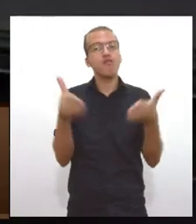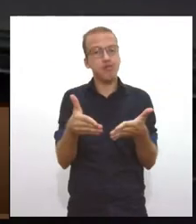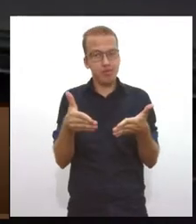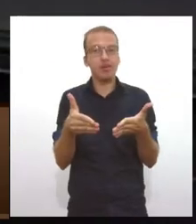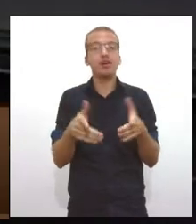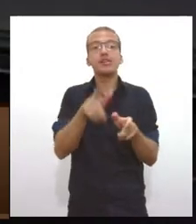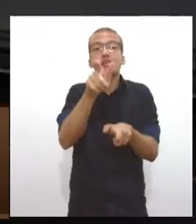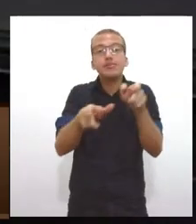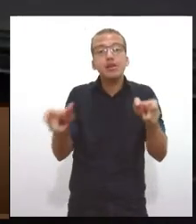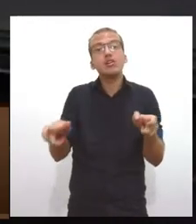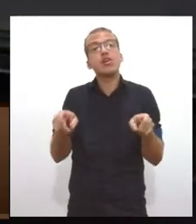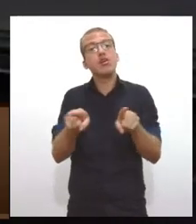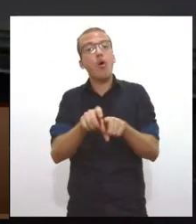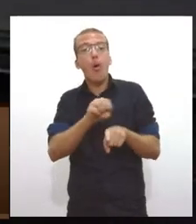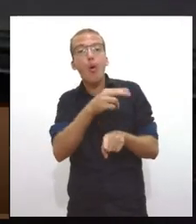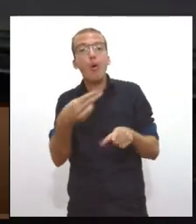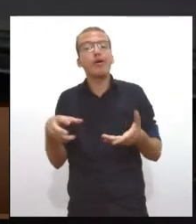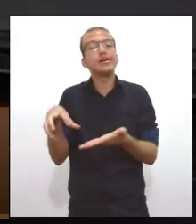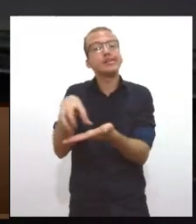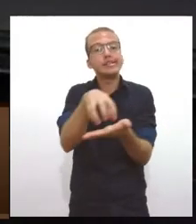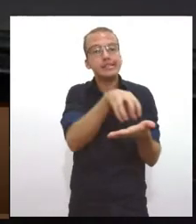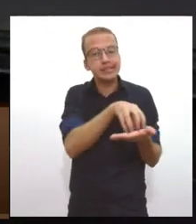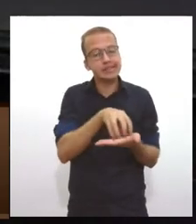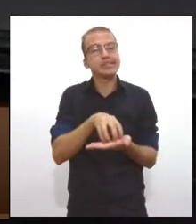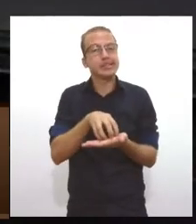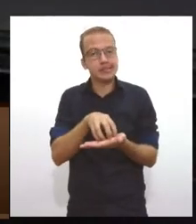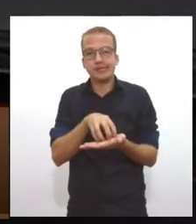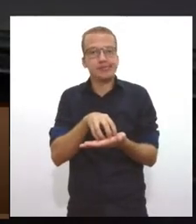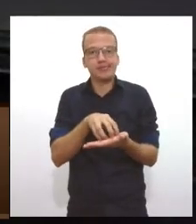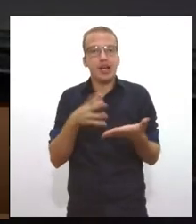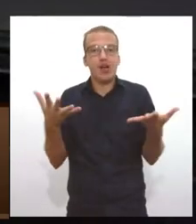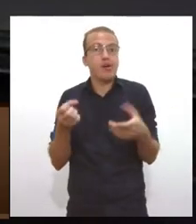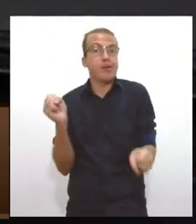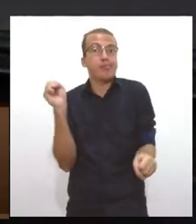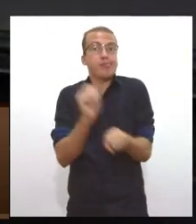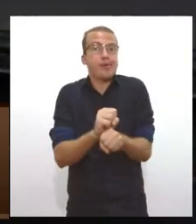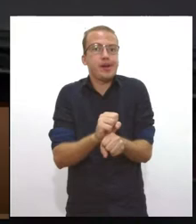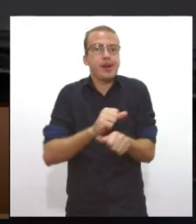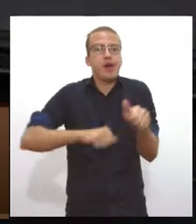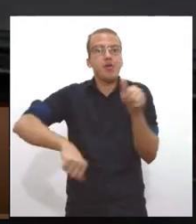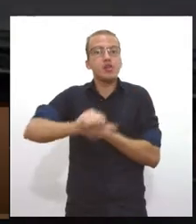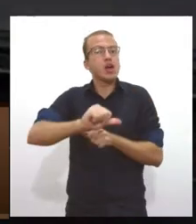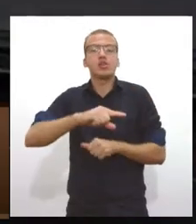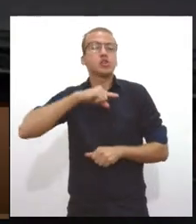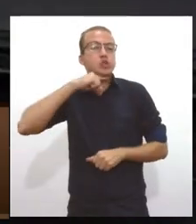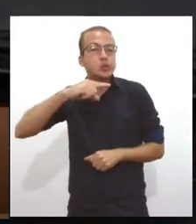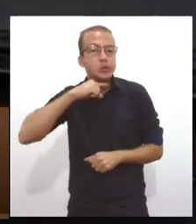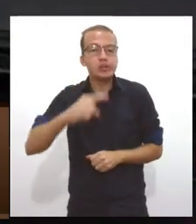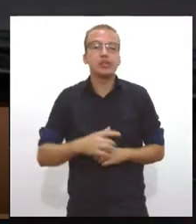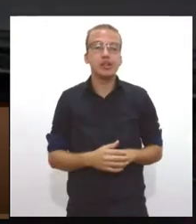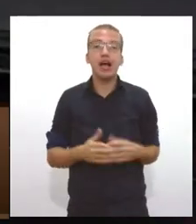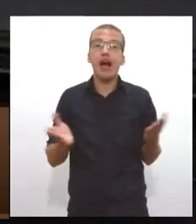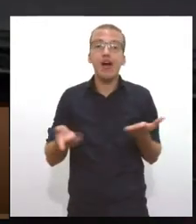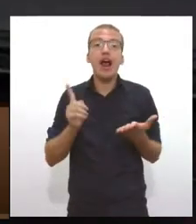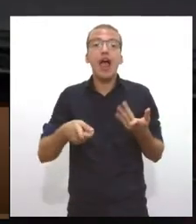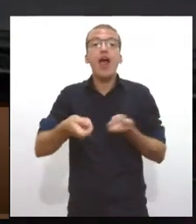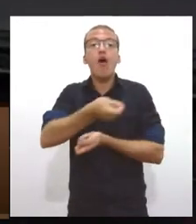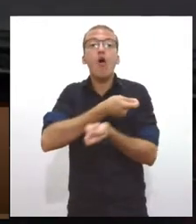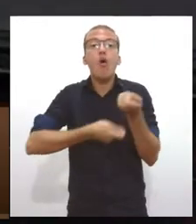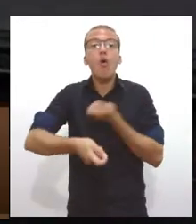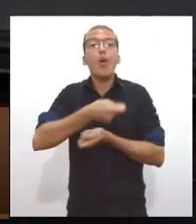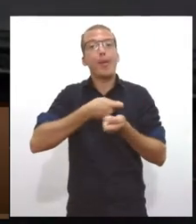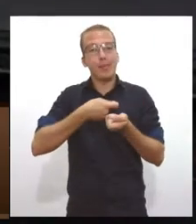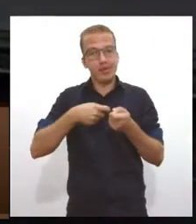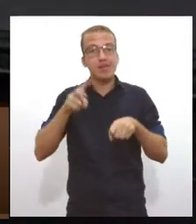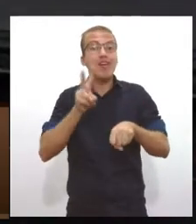ou não, mas isso é uma tendência que não vai mais parar, todo voltado para a economia que a gente chama de economia verde, economia que busca reduzir os